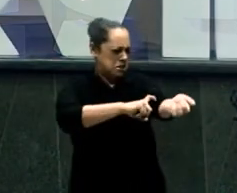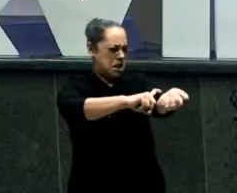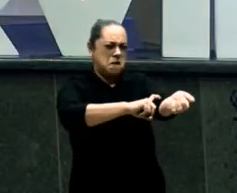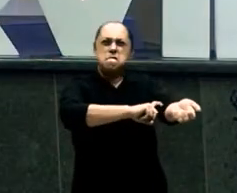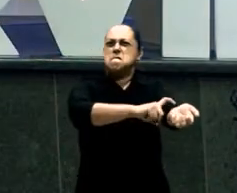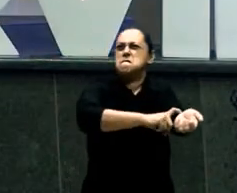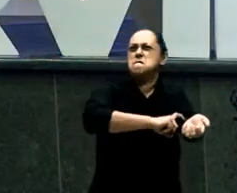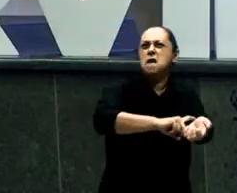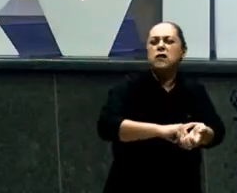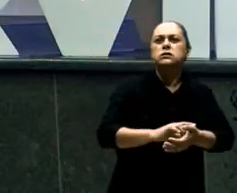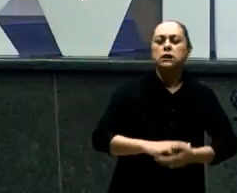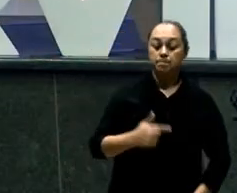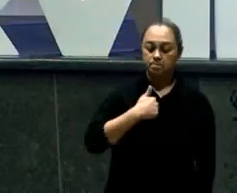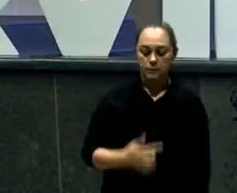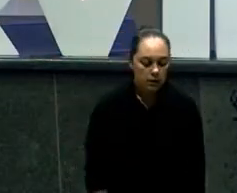estou bem comigo